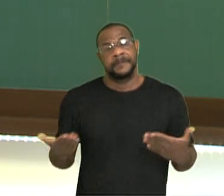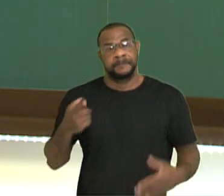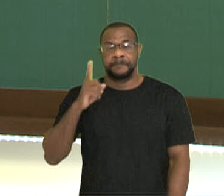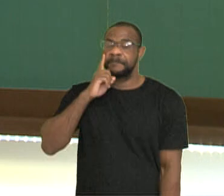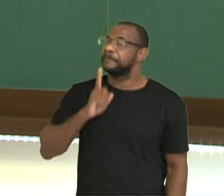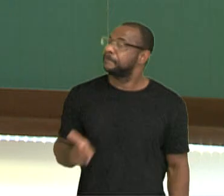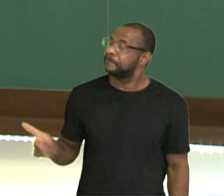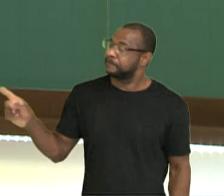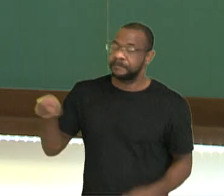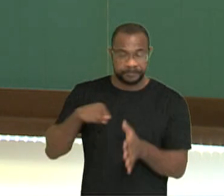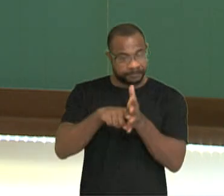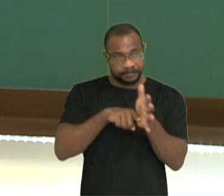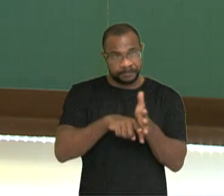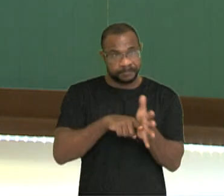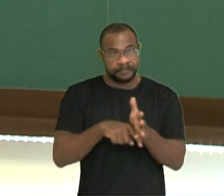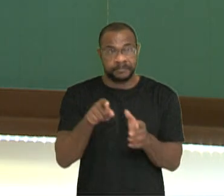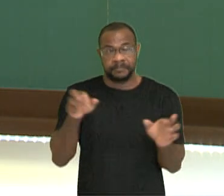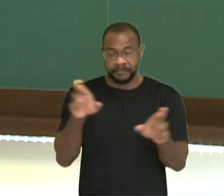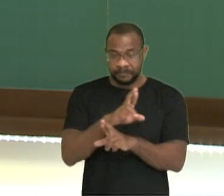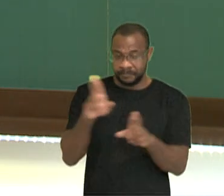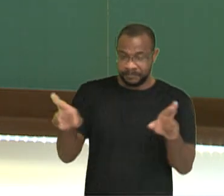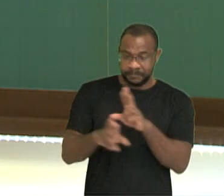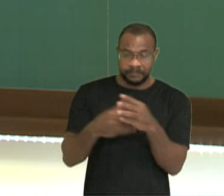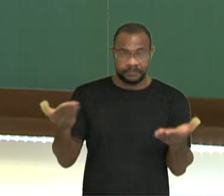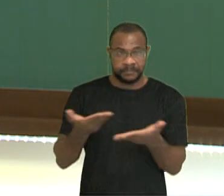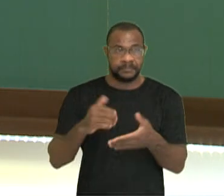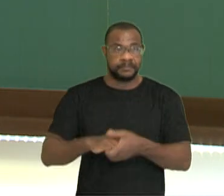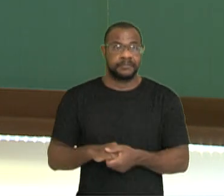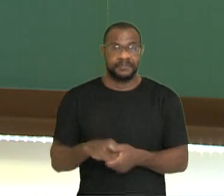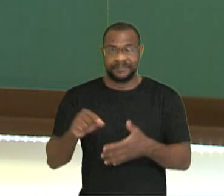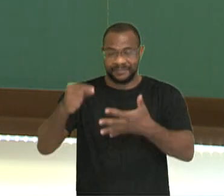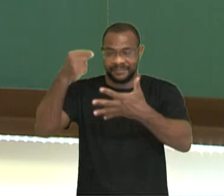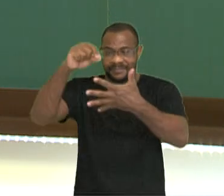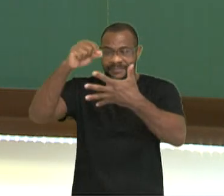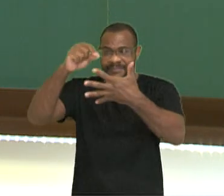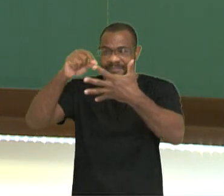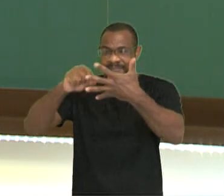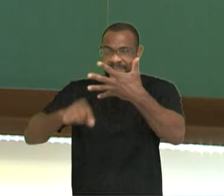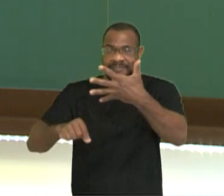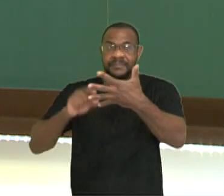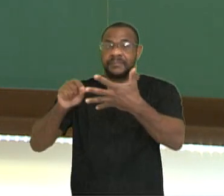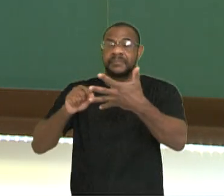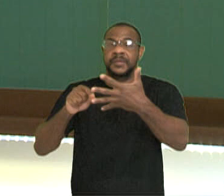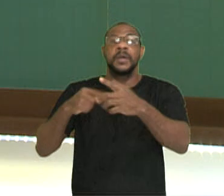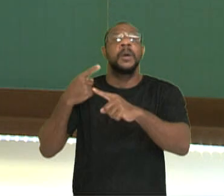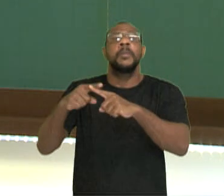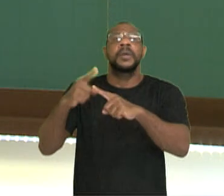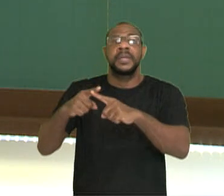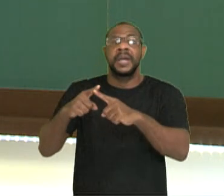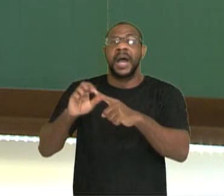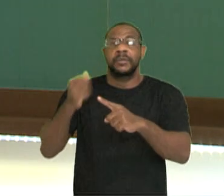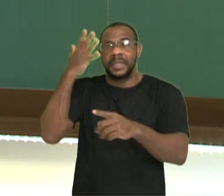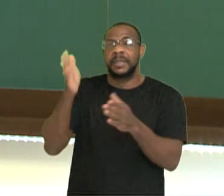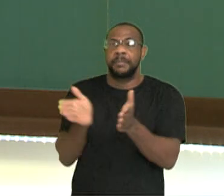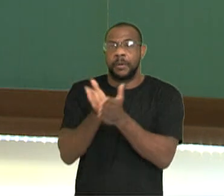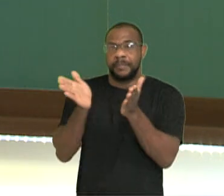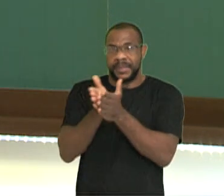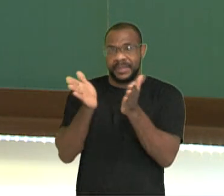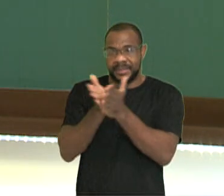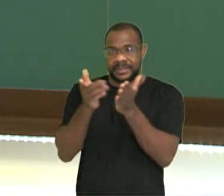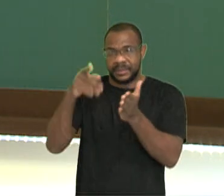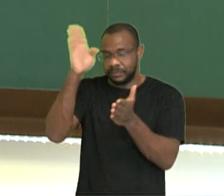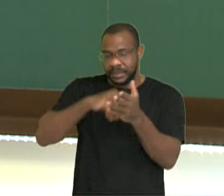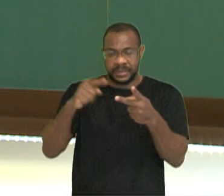mais uma análise para que vocês relacionem ali. Liste as principais causas da pobreza no Brasil e o nome de quatro